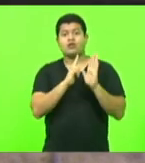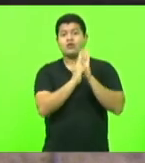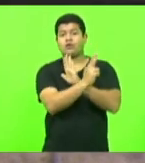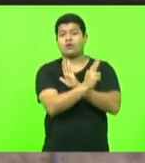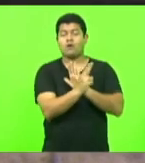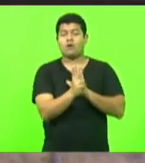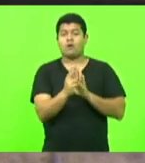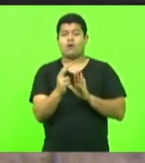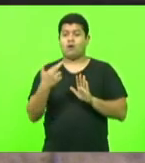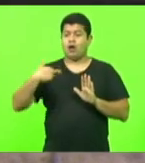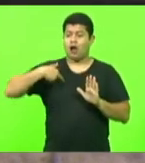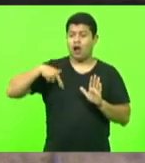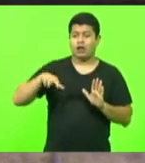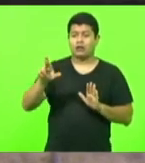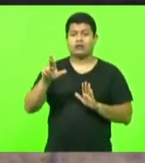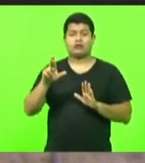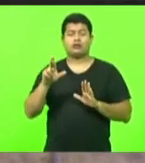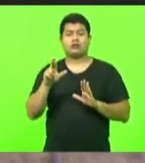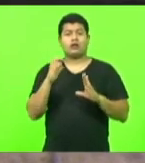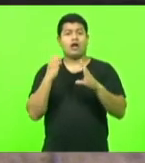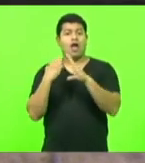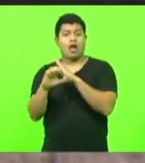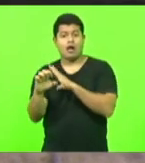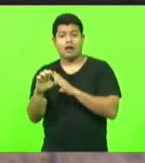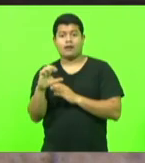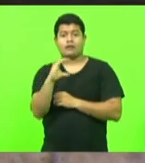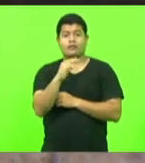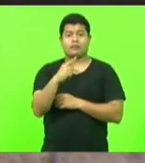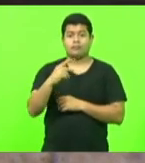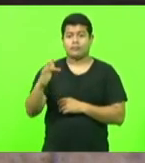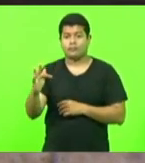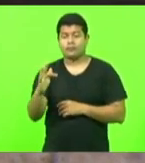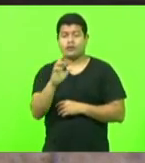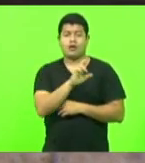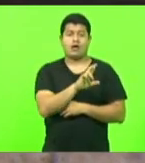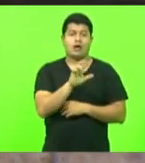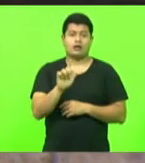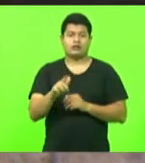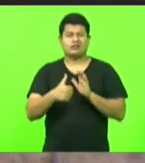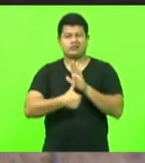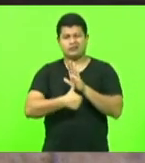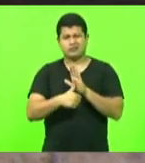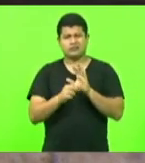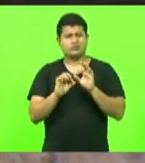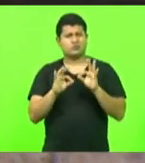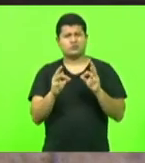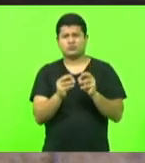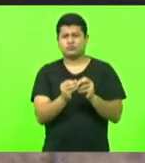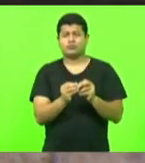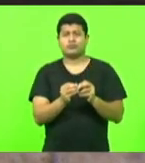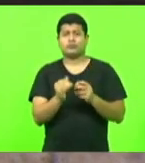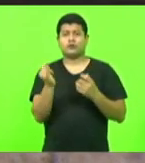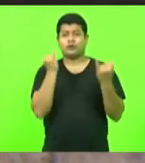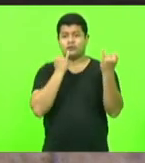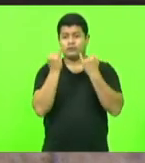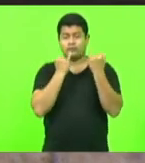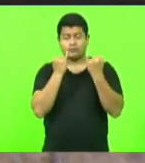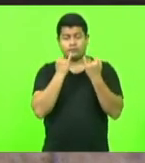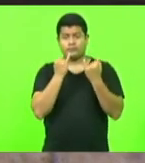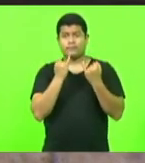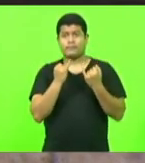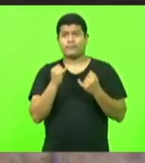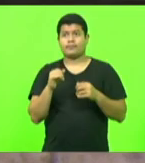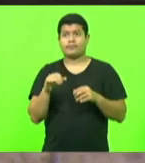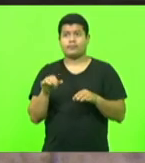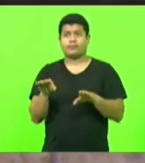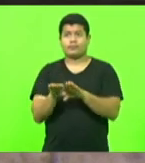religião, e-mail, CPF, RG, enfim, todos aqueles dados informativos, e é claro, há também um